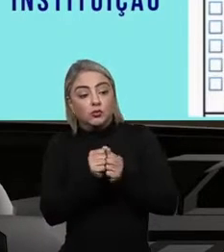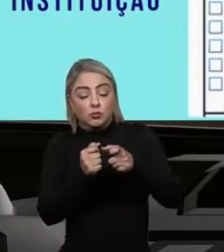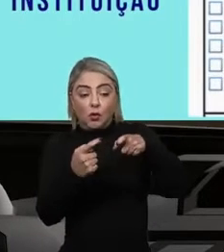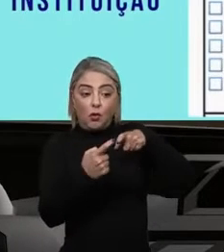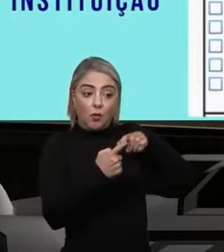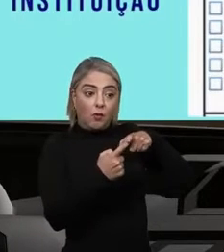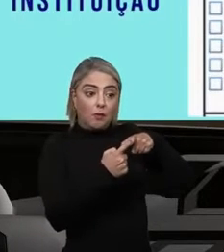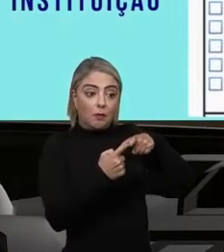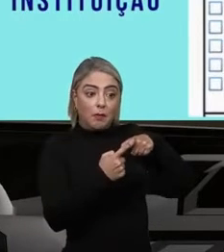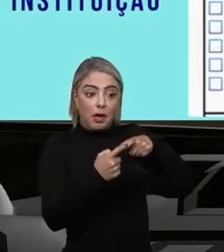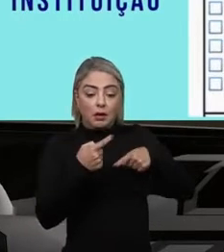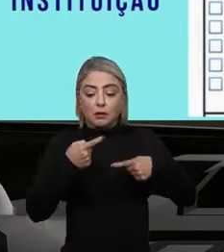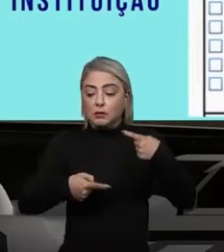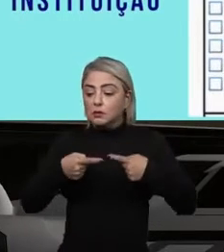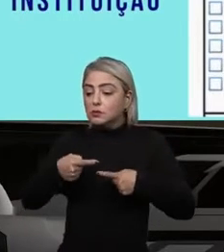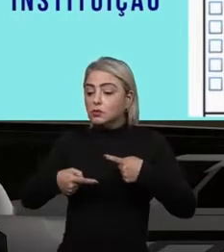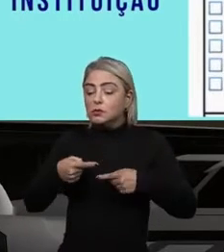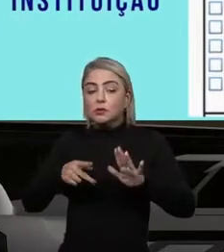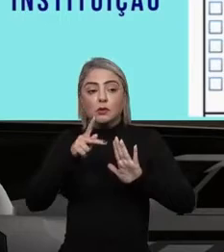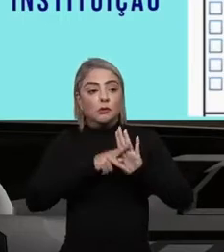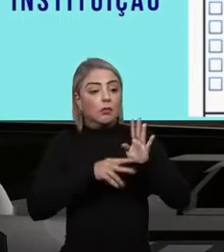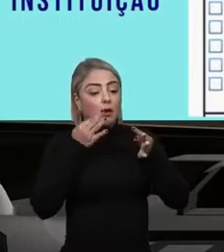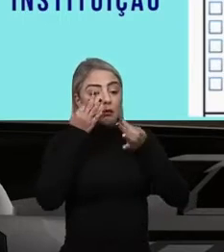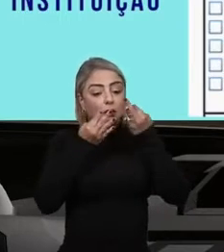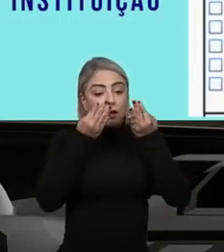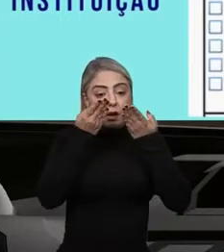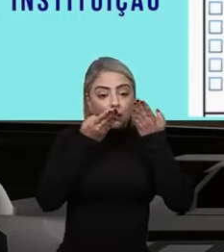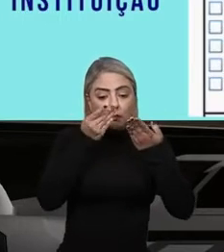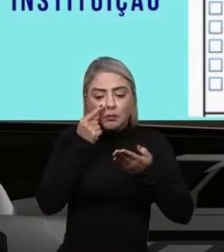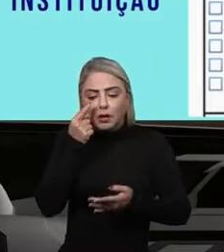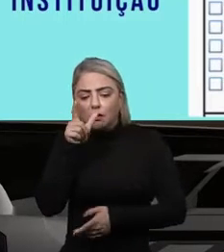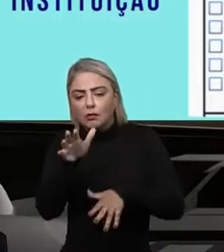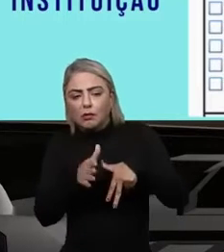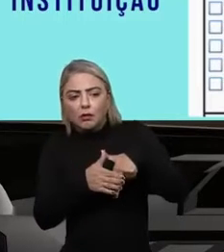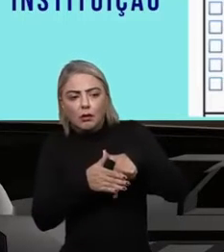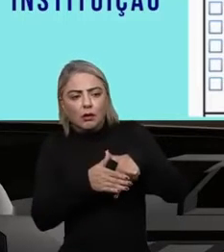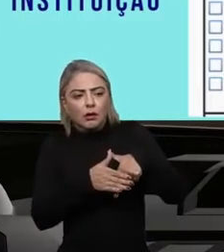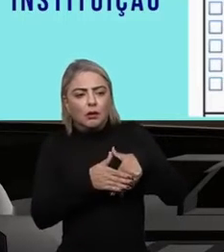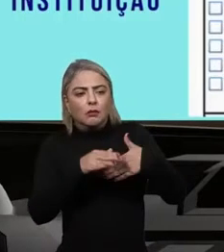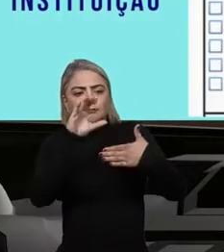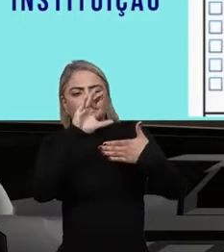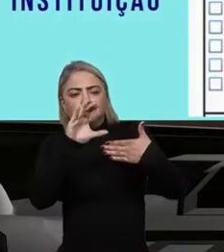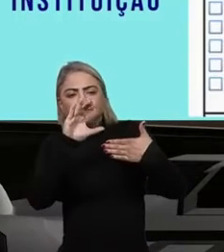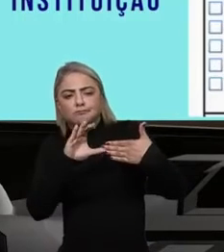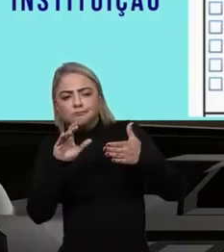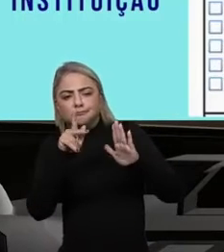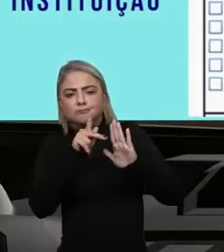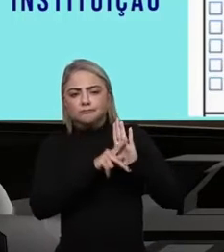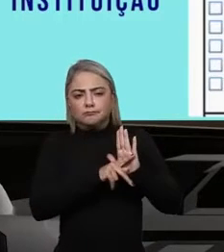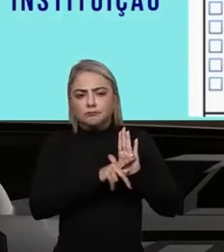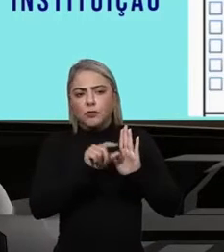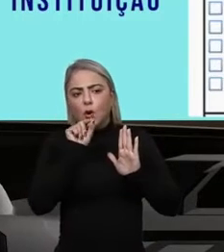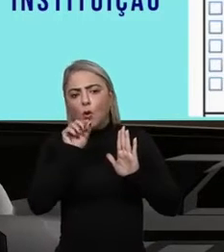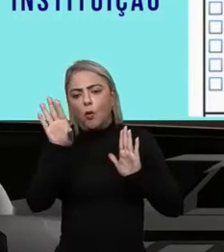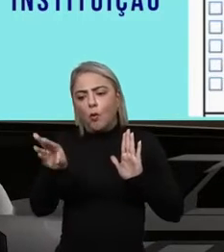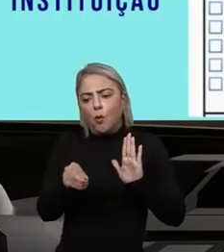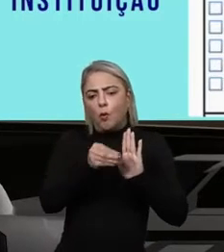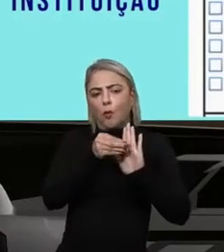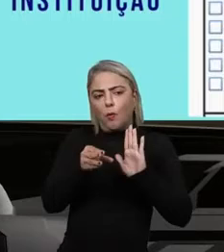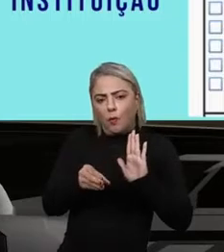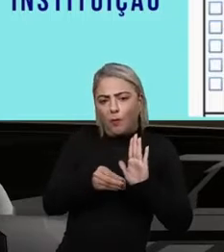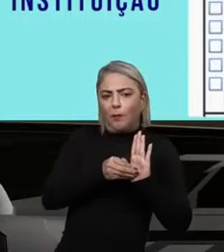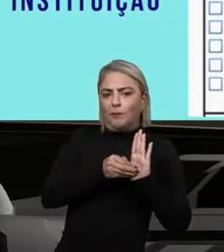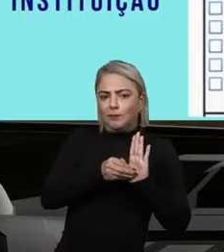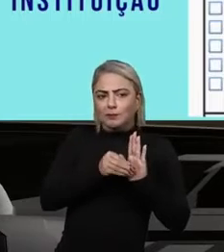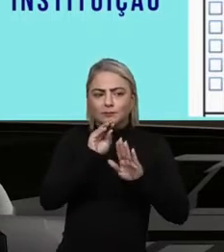e discutir o plano terapêutico do paciente, de repente, descalonar aquele plano terapêutico ou escalonar aquele processo